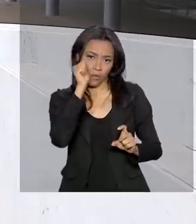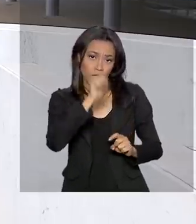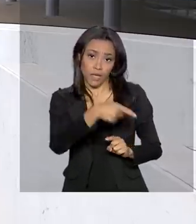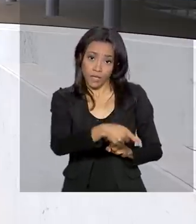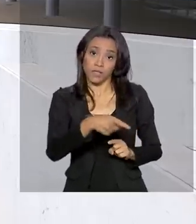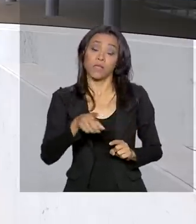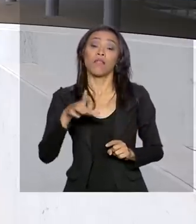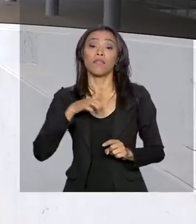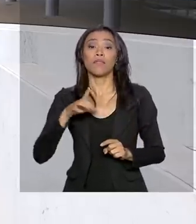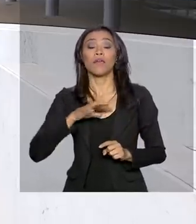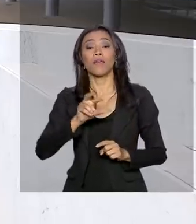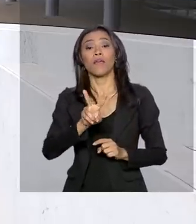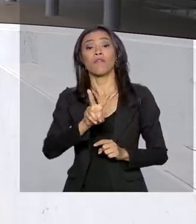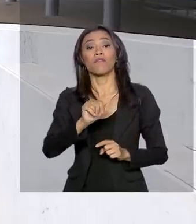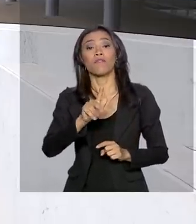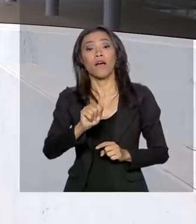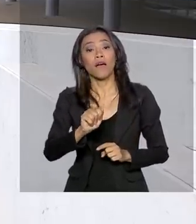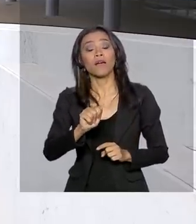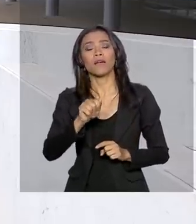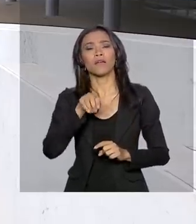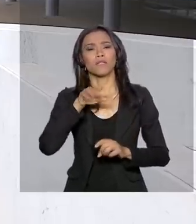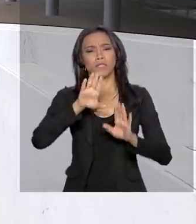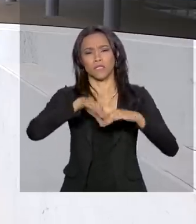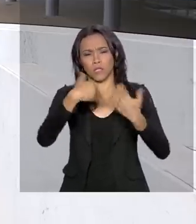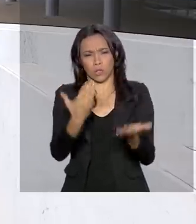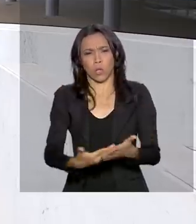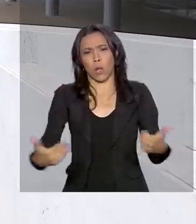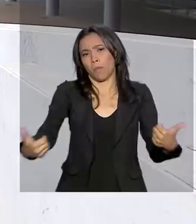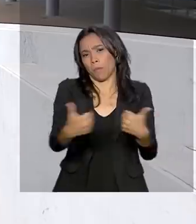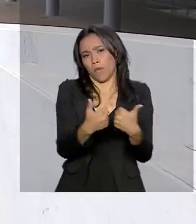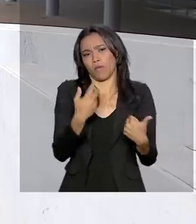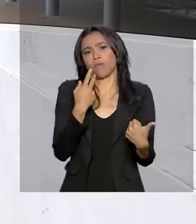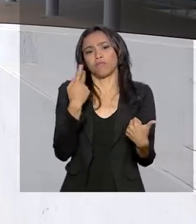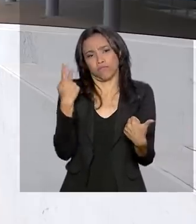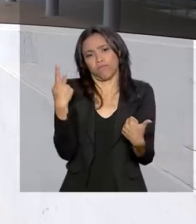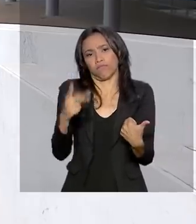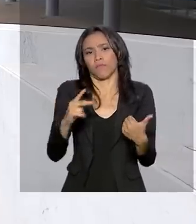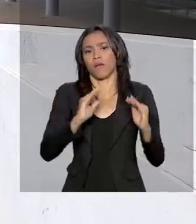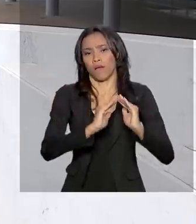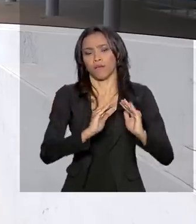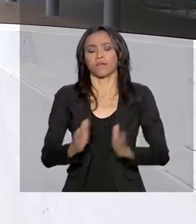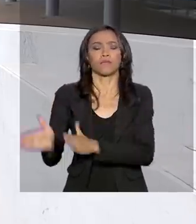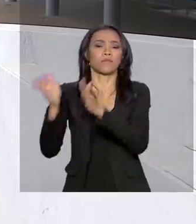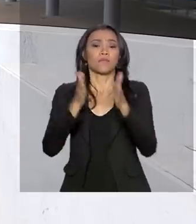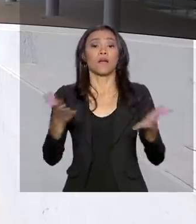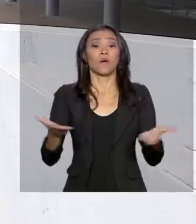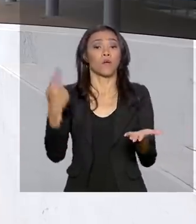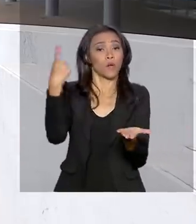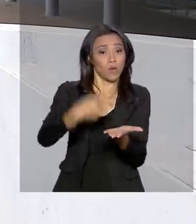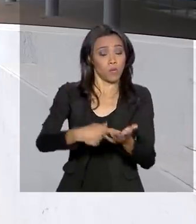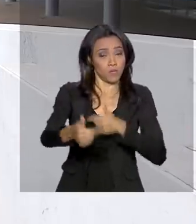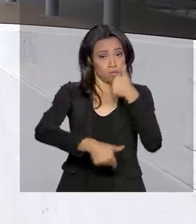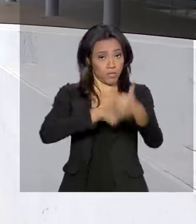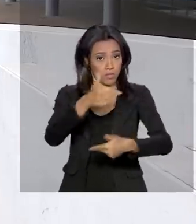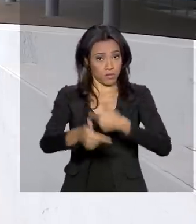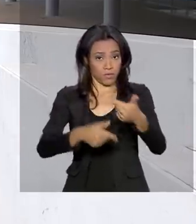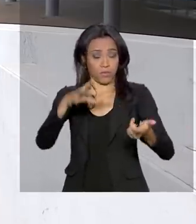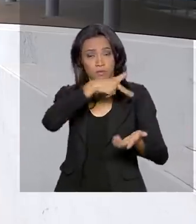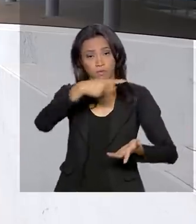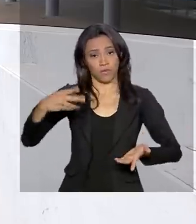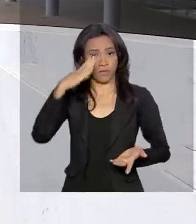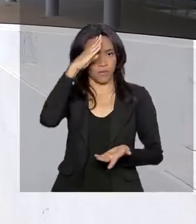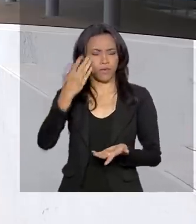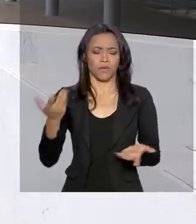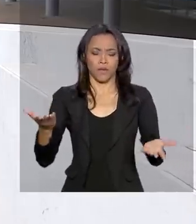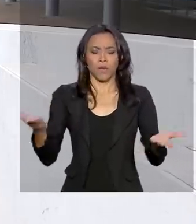instituição de educação mais próximas de sua casa. E agora a gente fala da agenda do presidente. Nesta quarta-feira,